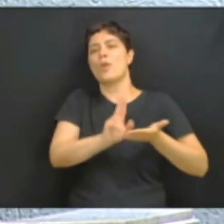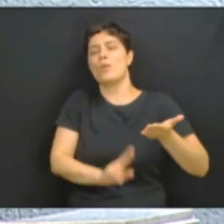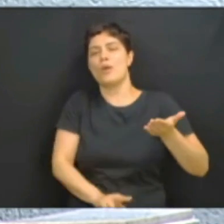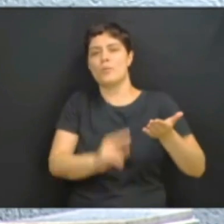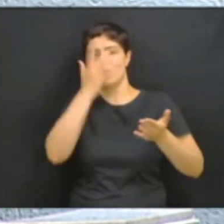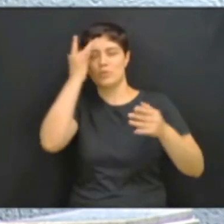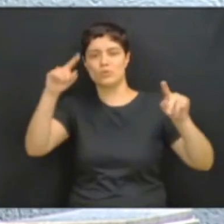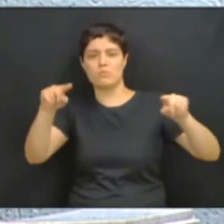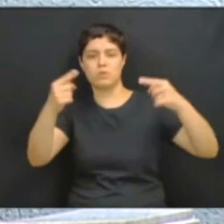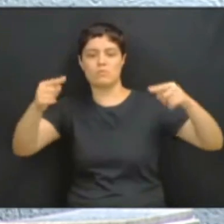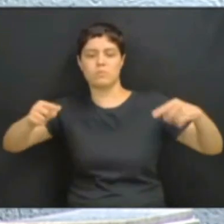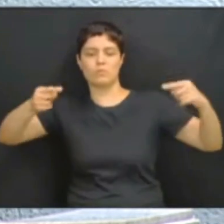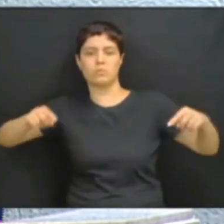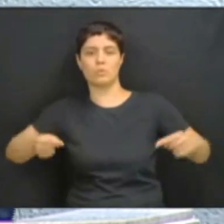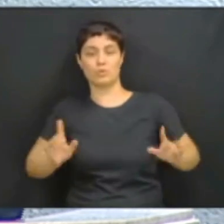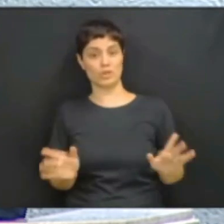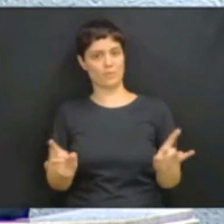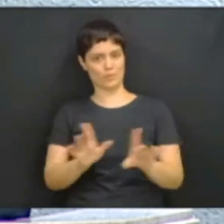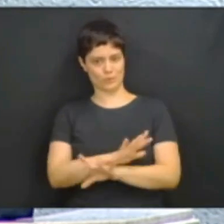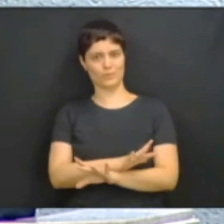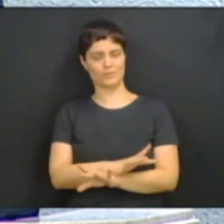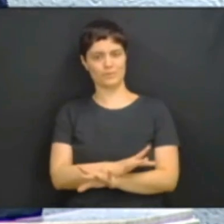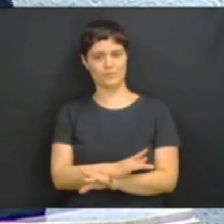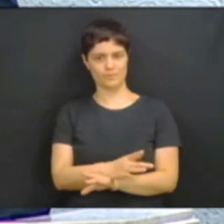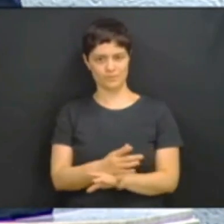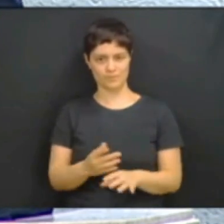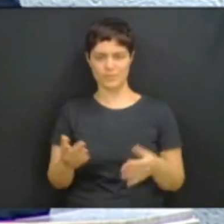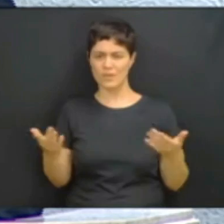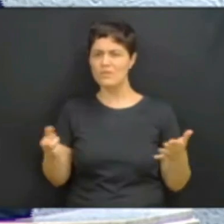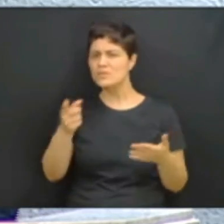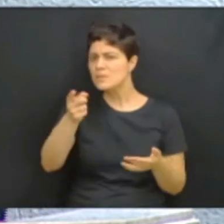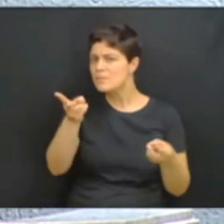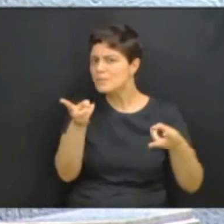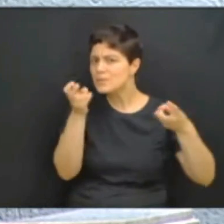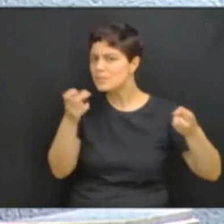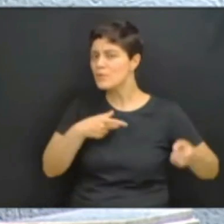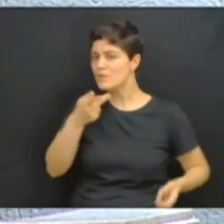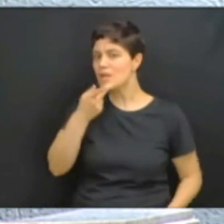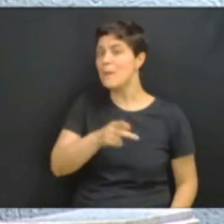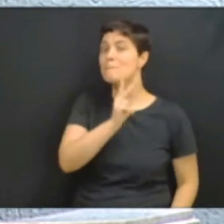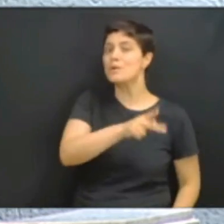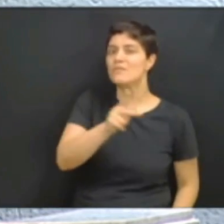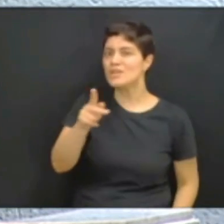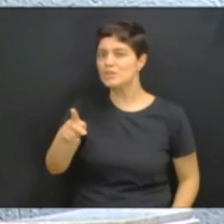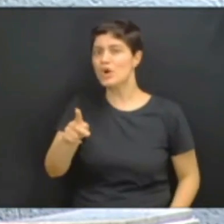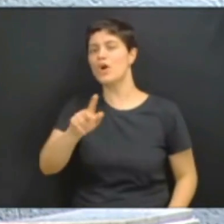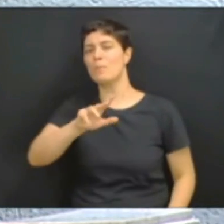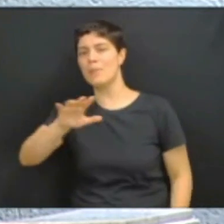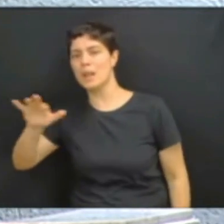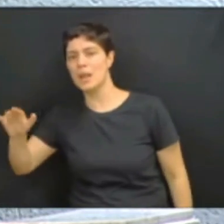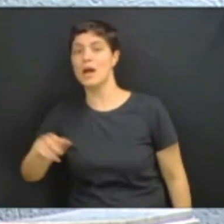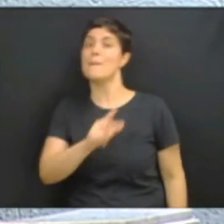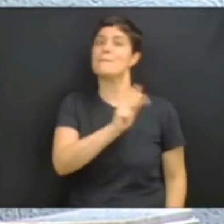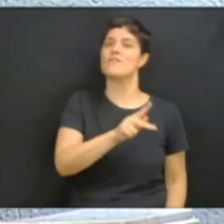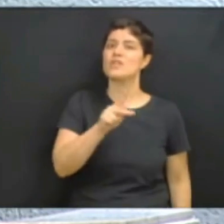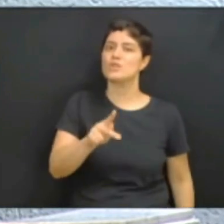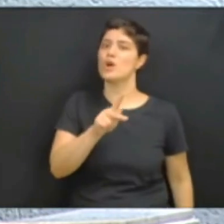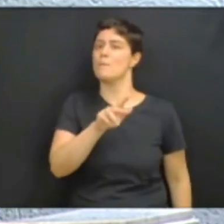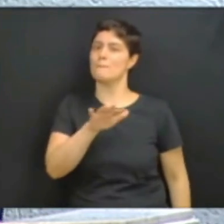vereadora Keliane. Vocês ouviram eu falar muitos professores, pois assim também será o Podemos.